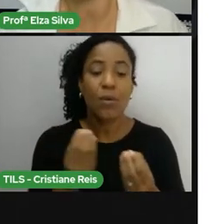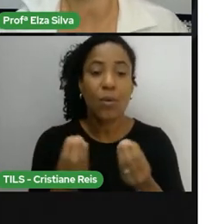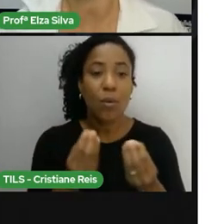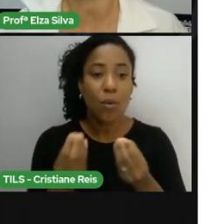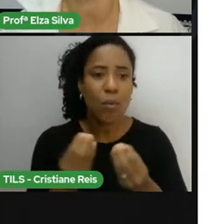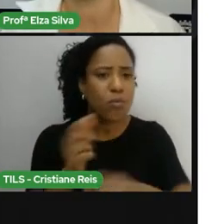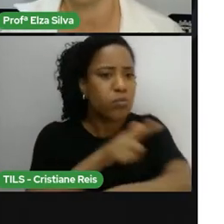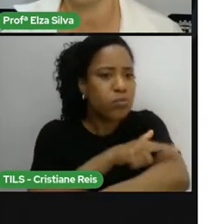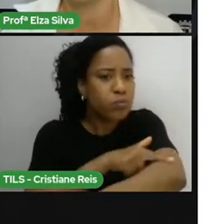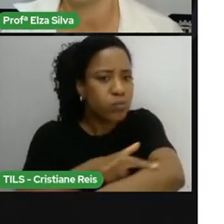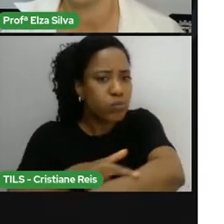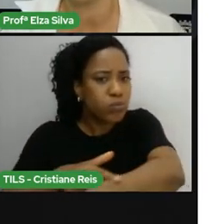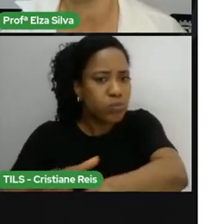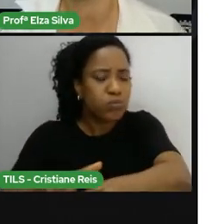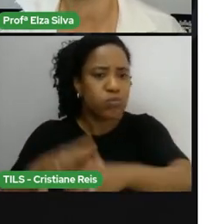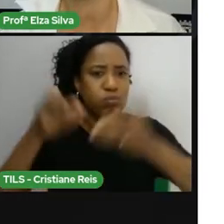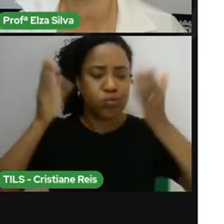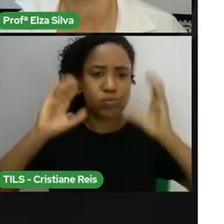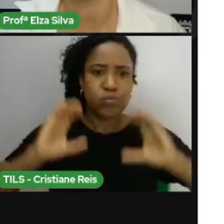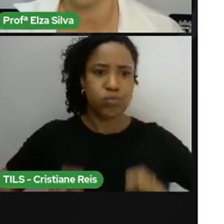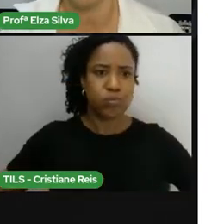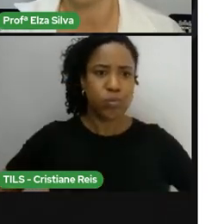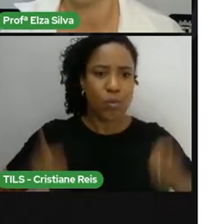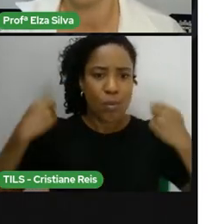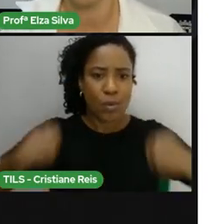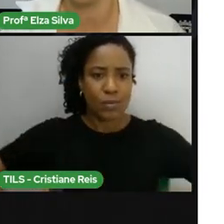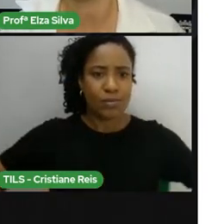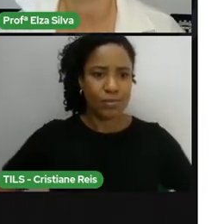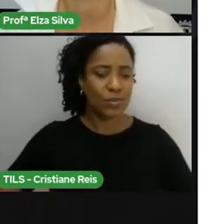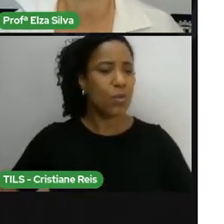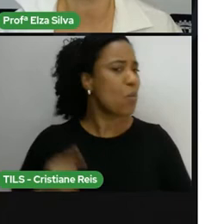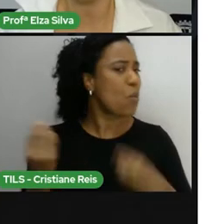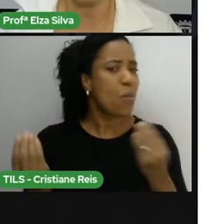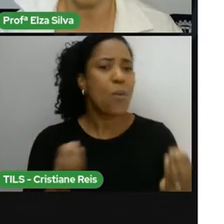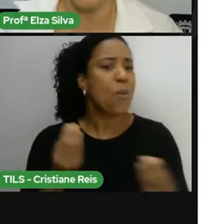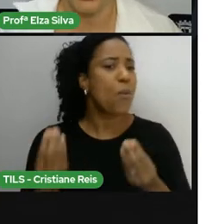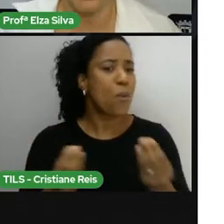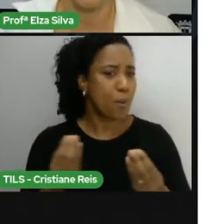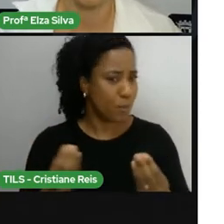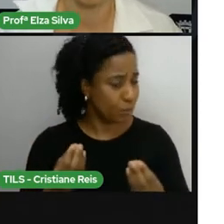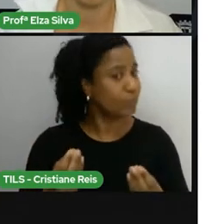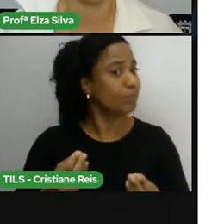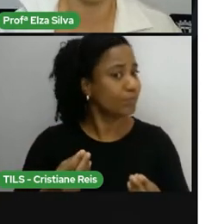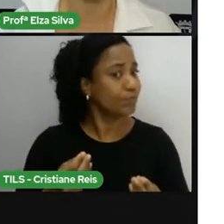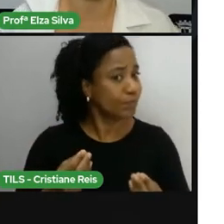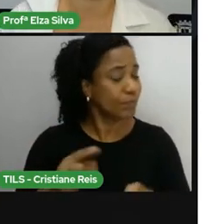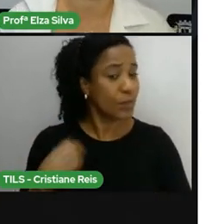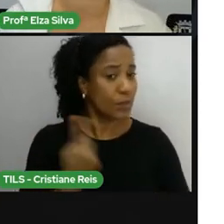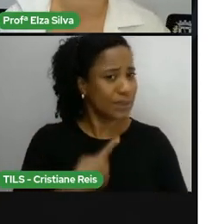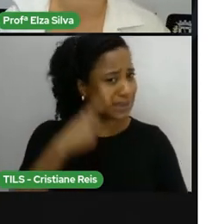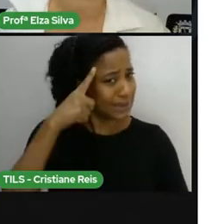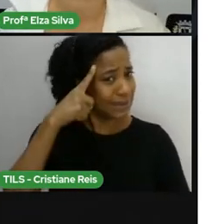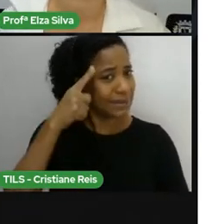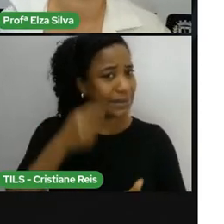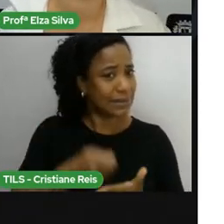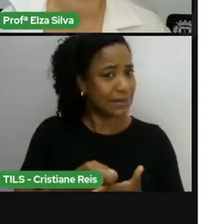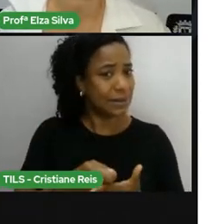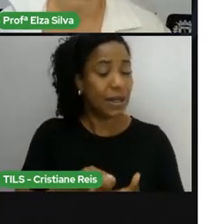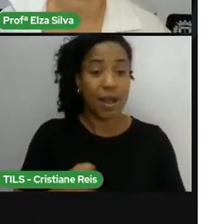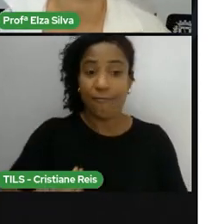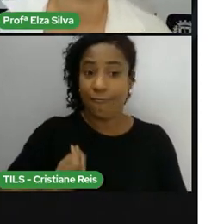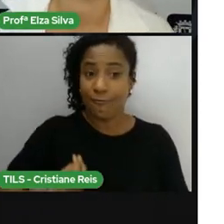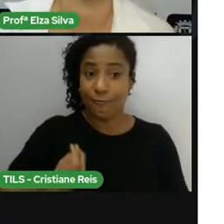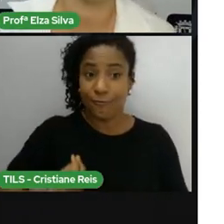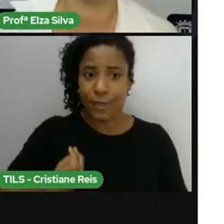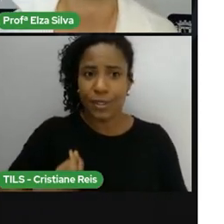o comportamento que a gente deve ter, que a gente deve construir em nossas vidas. E